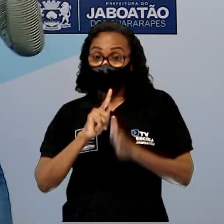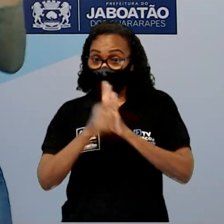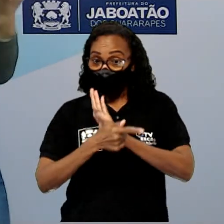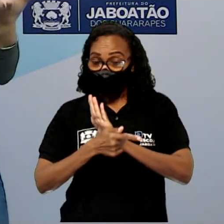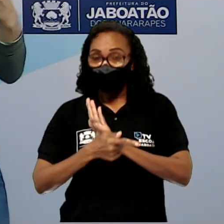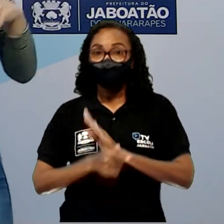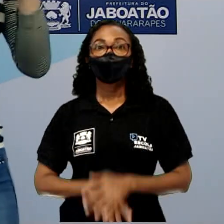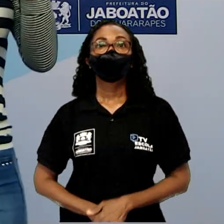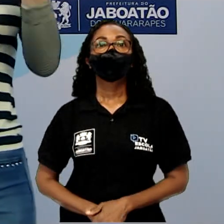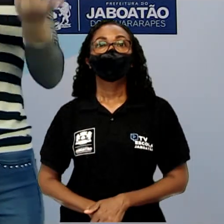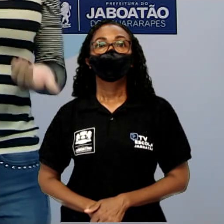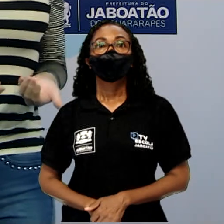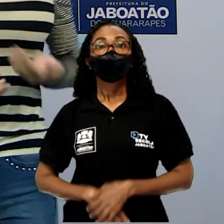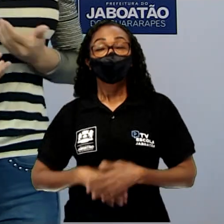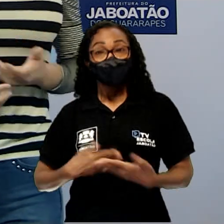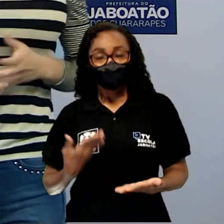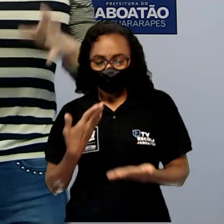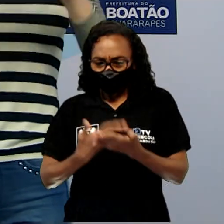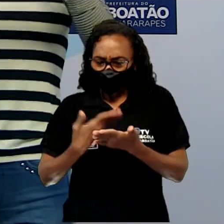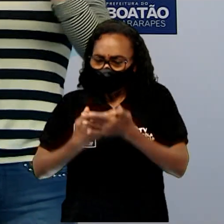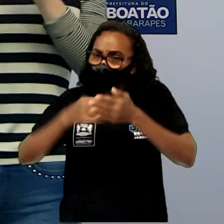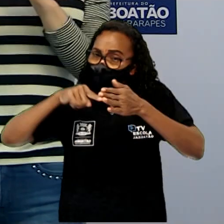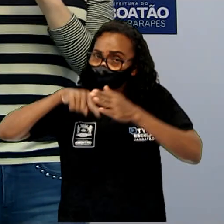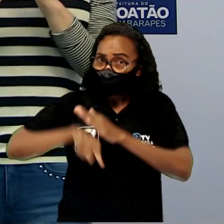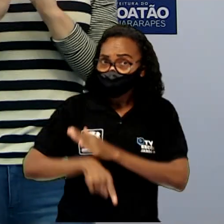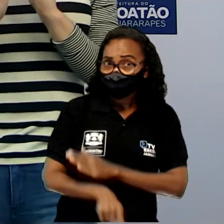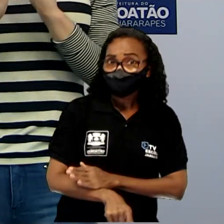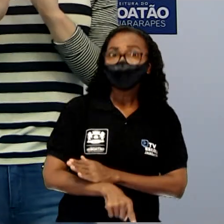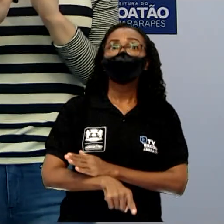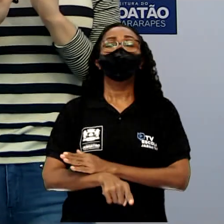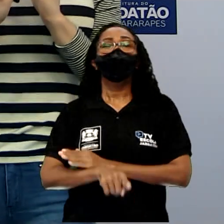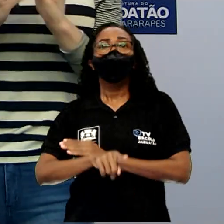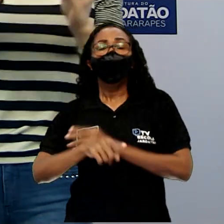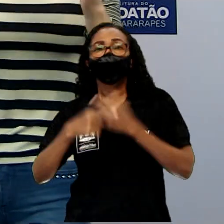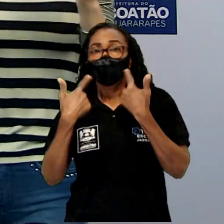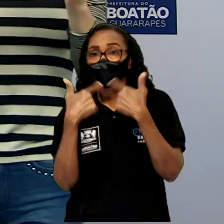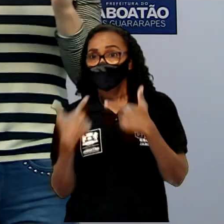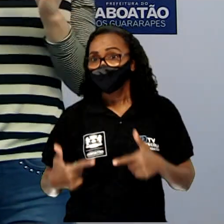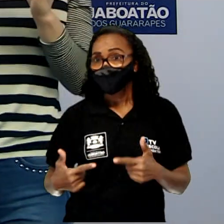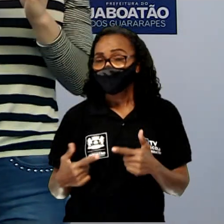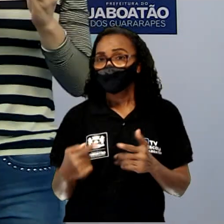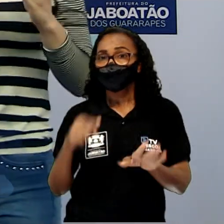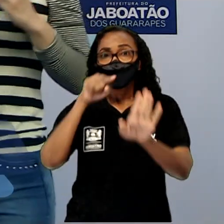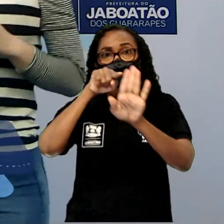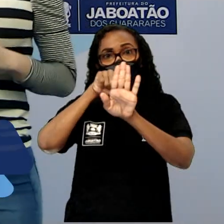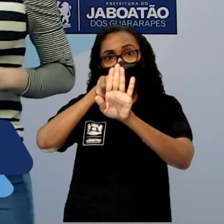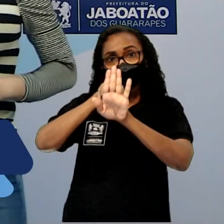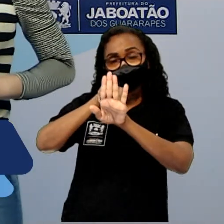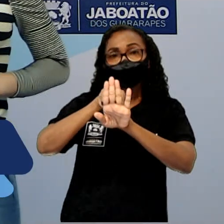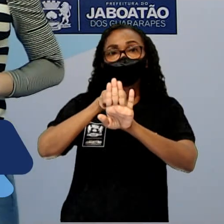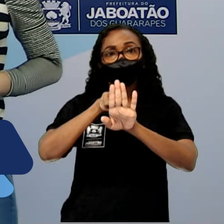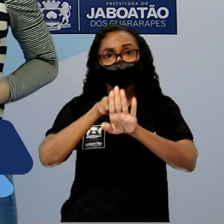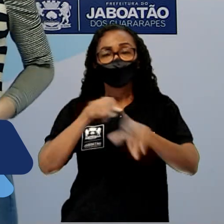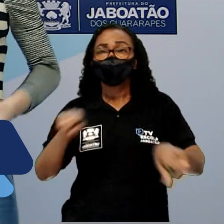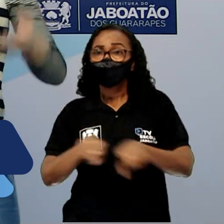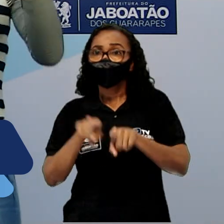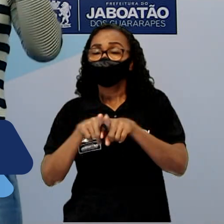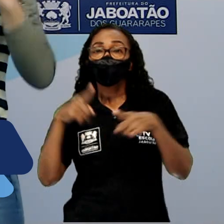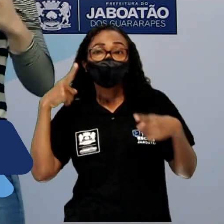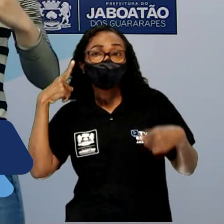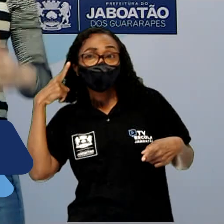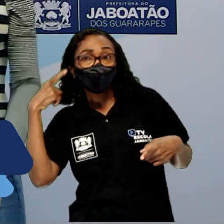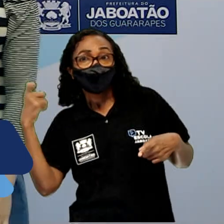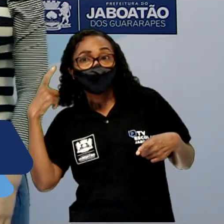estudar com mais profundidade a linguagem figurada e também a sonoridade dos poemas.